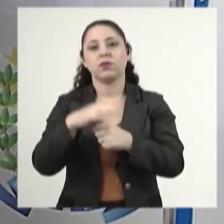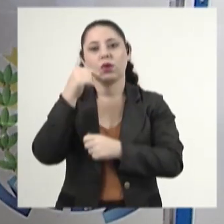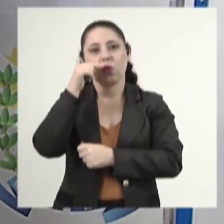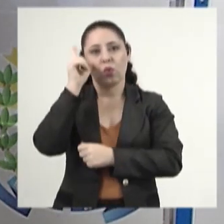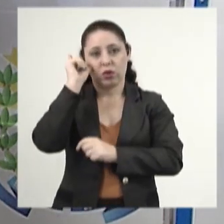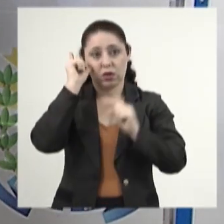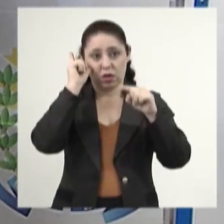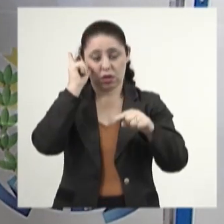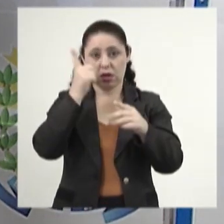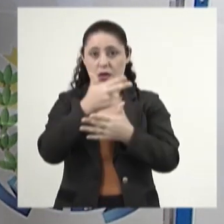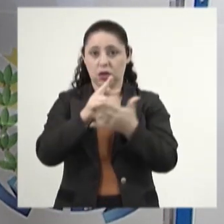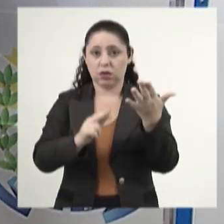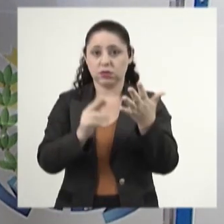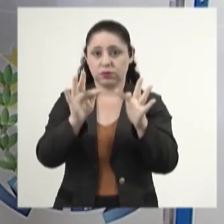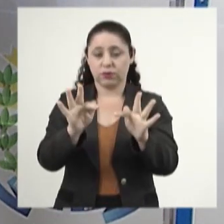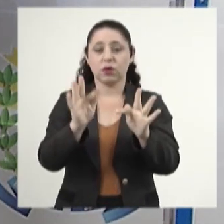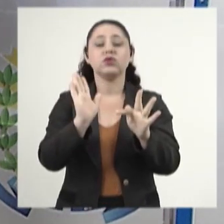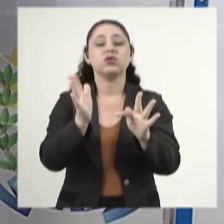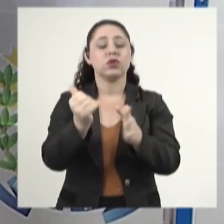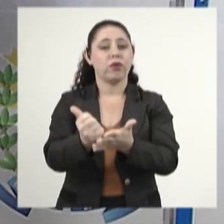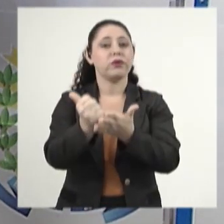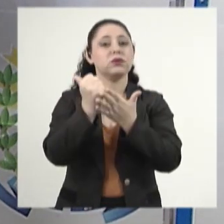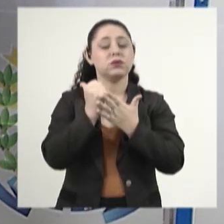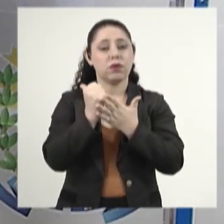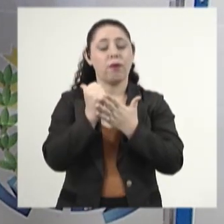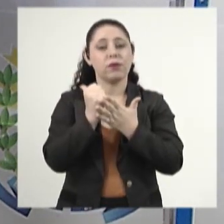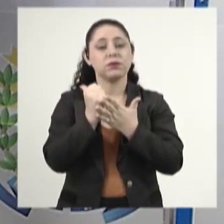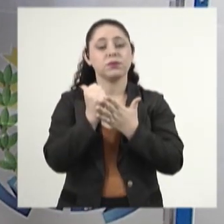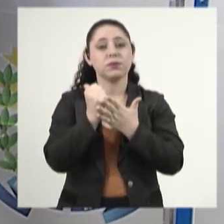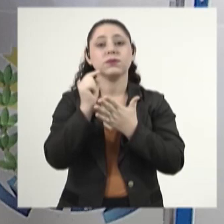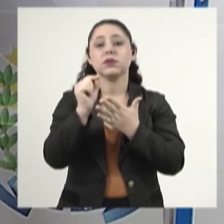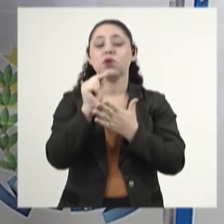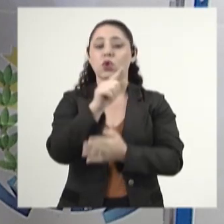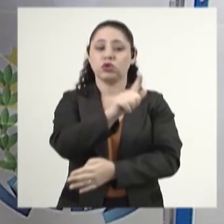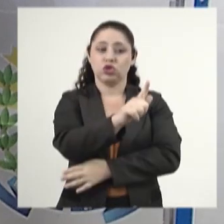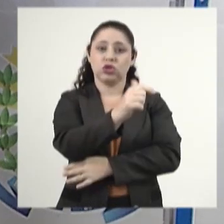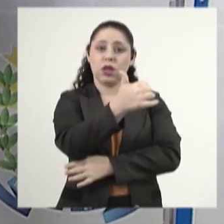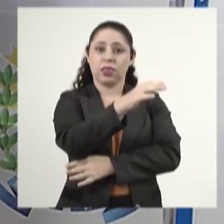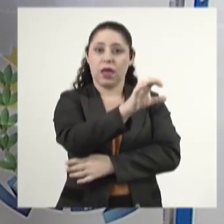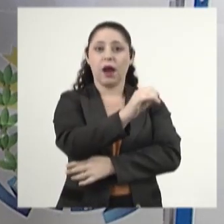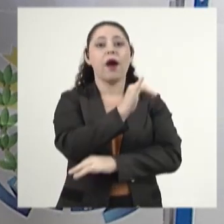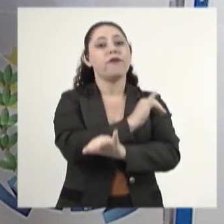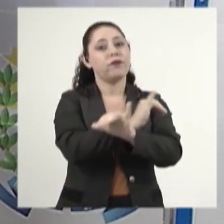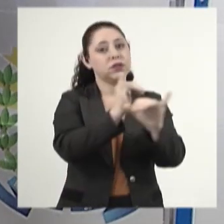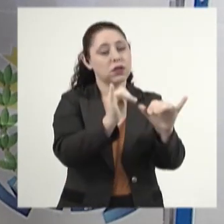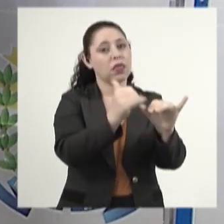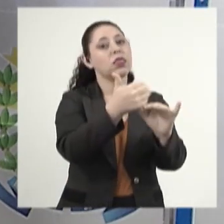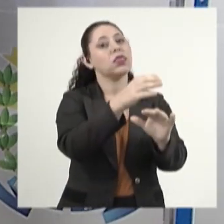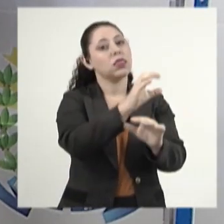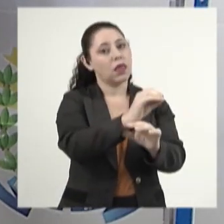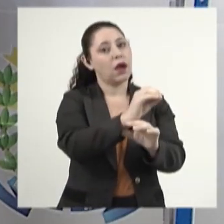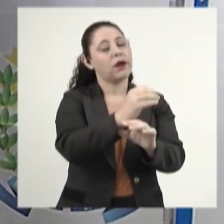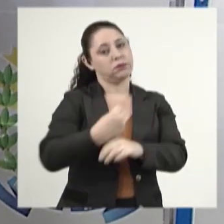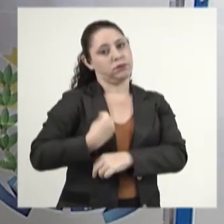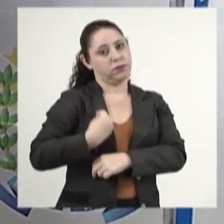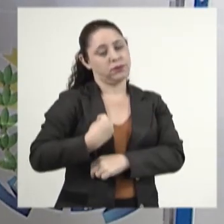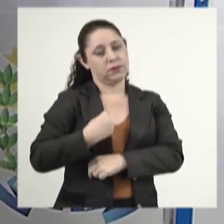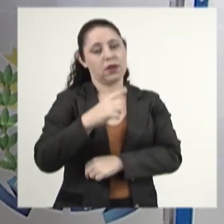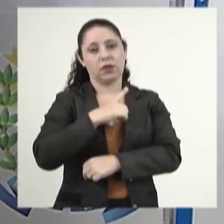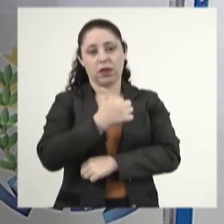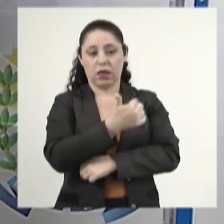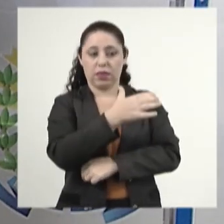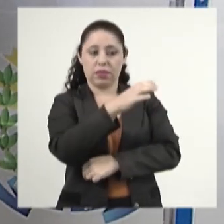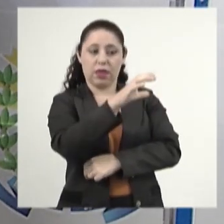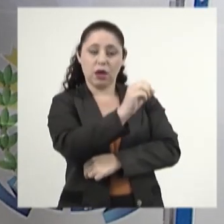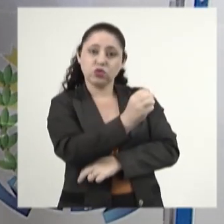ontem aqui no Redação Final, nós já trouxemos que o G10 foi anunciado com 10 membros. Então, temos